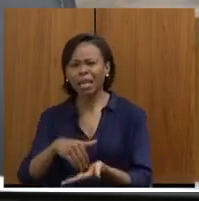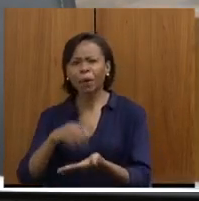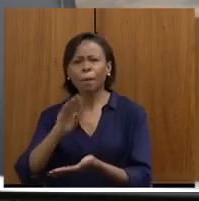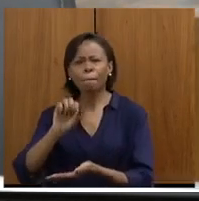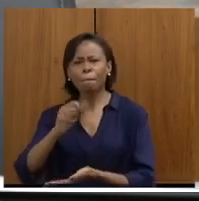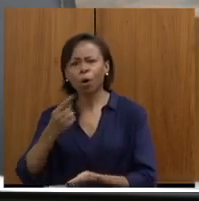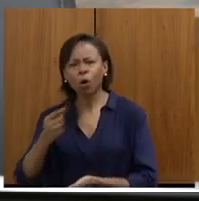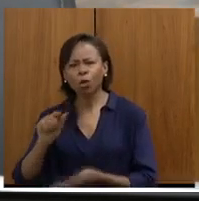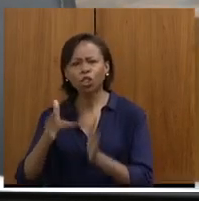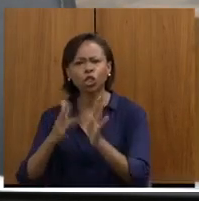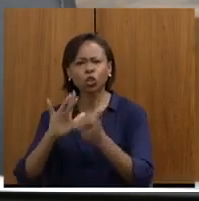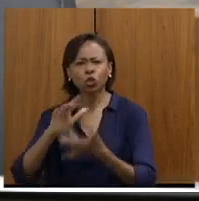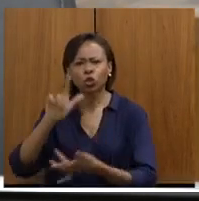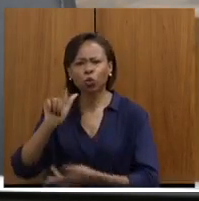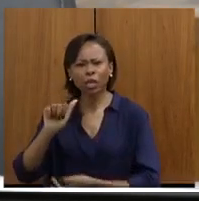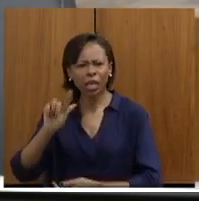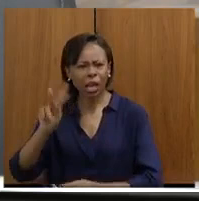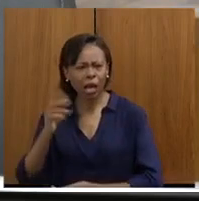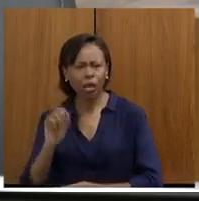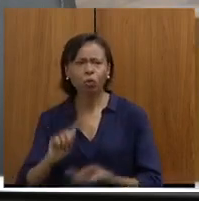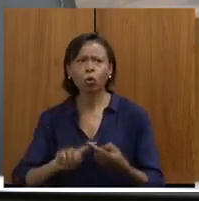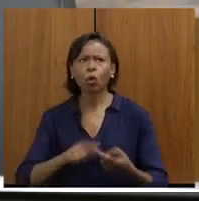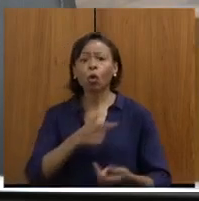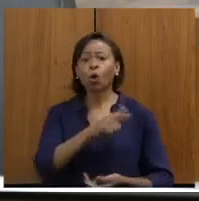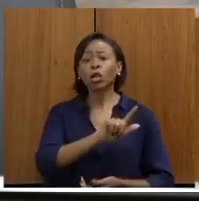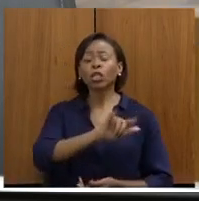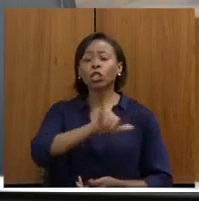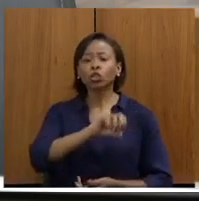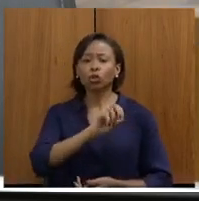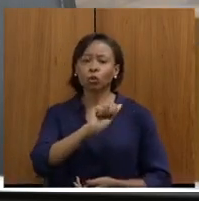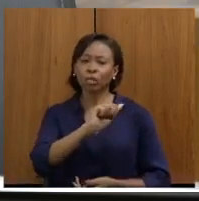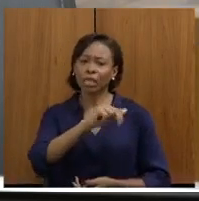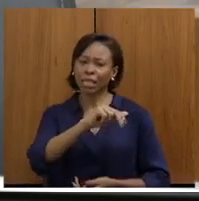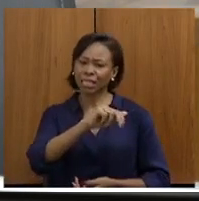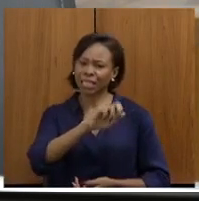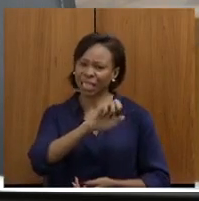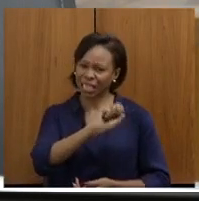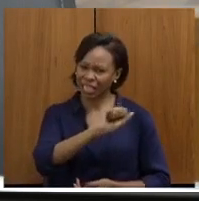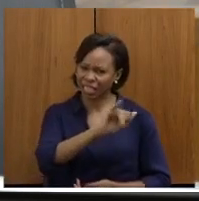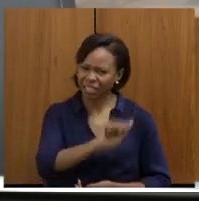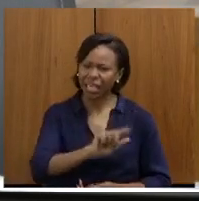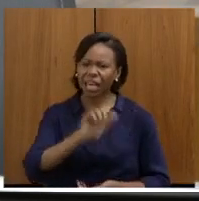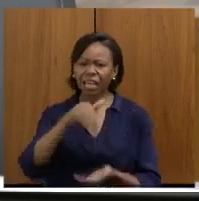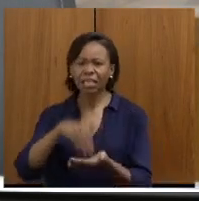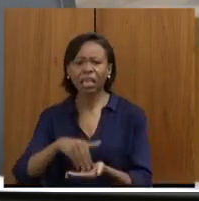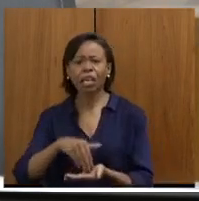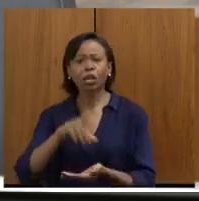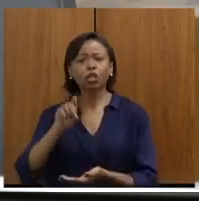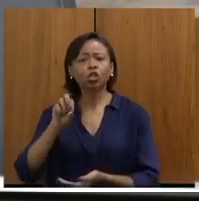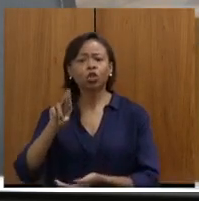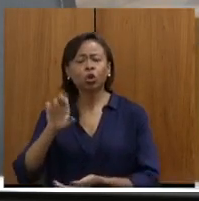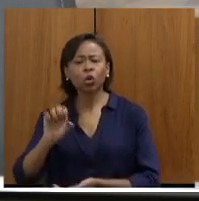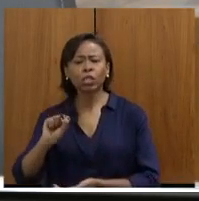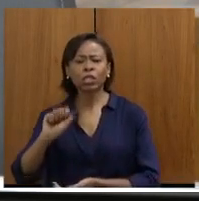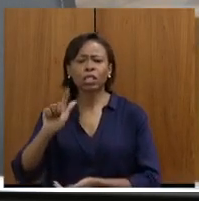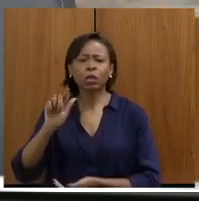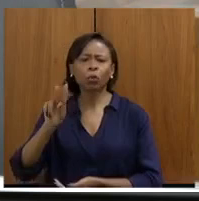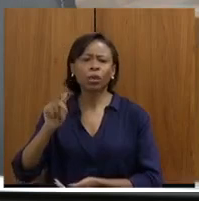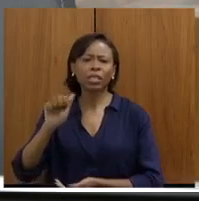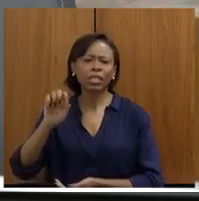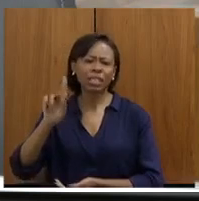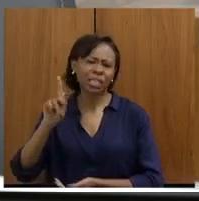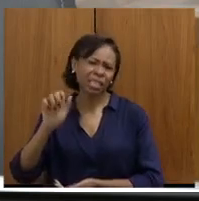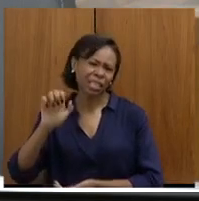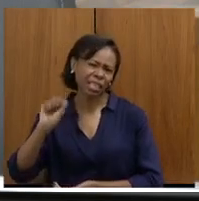a estrada de Joanésia, até Dores de Goiães, a Dinac, Naquim, Nanuque,